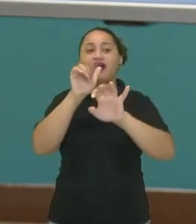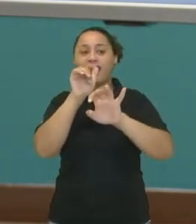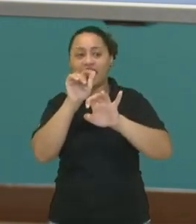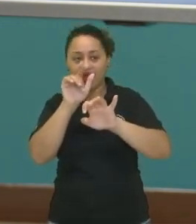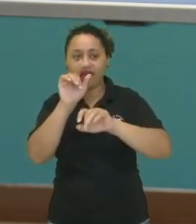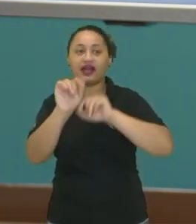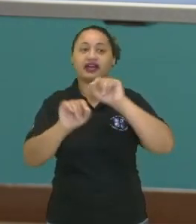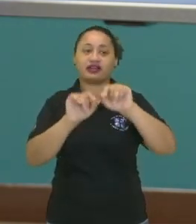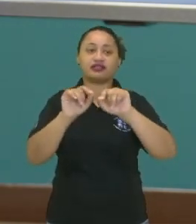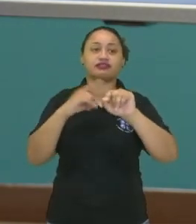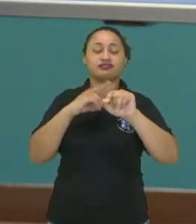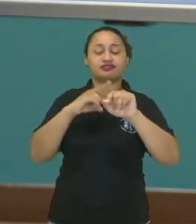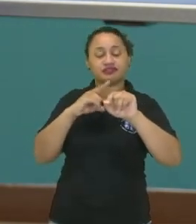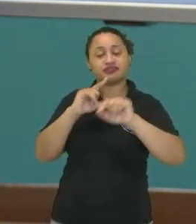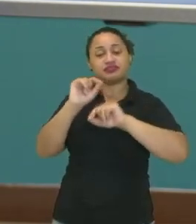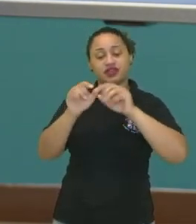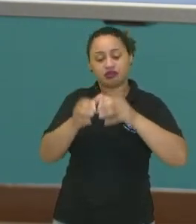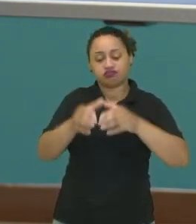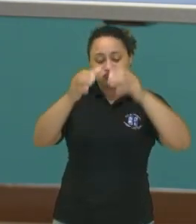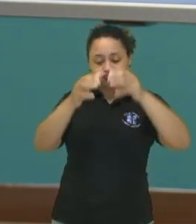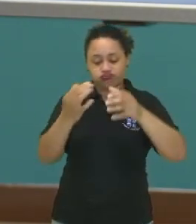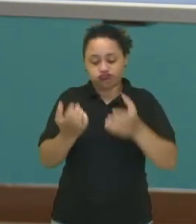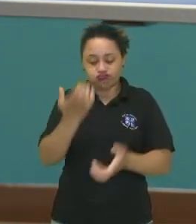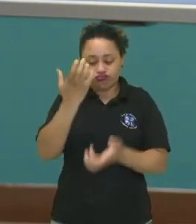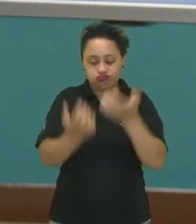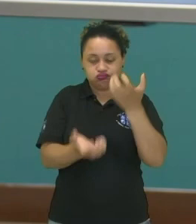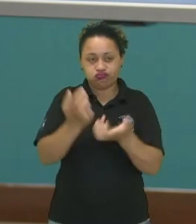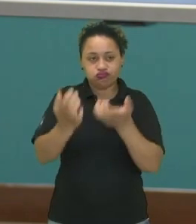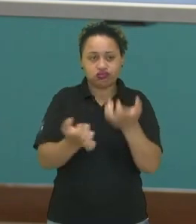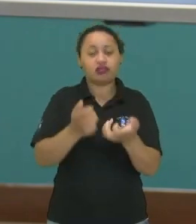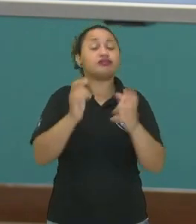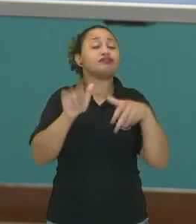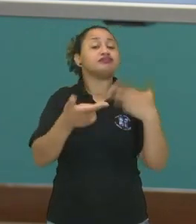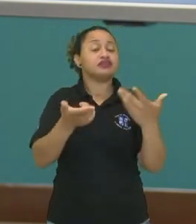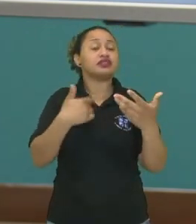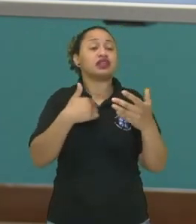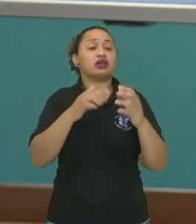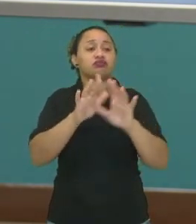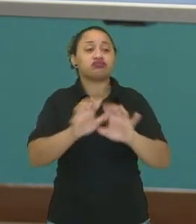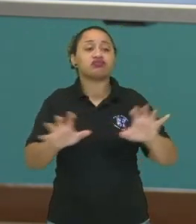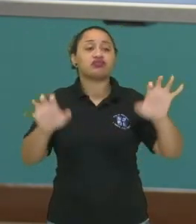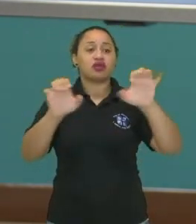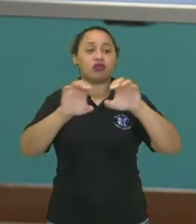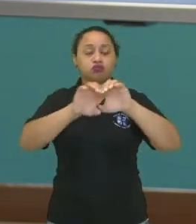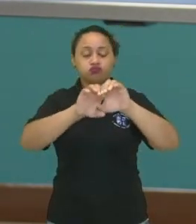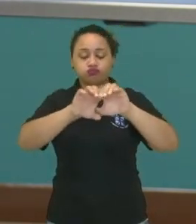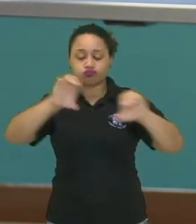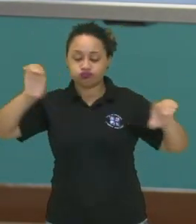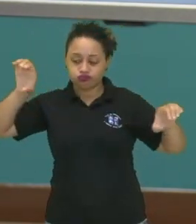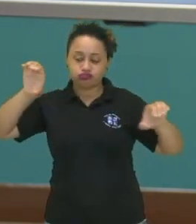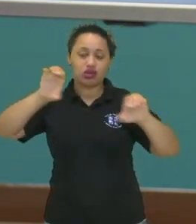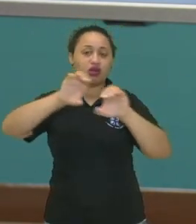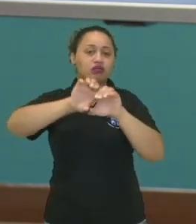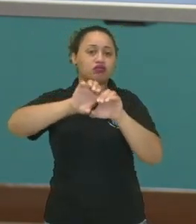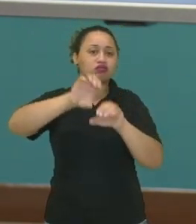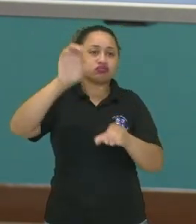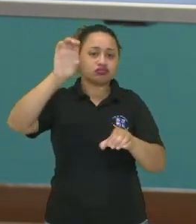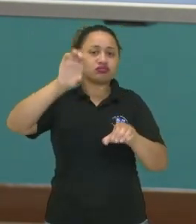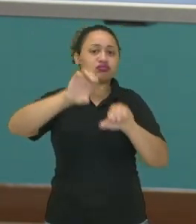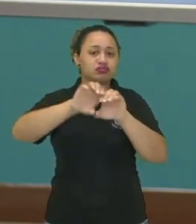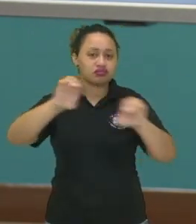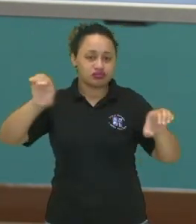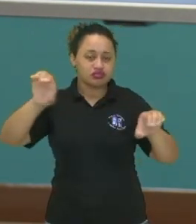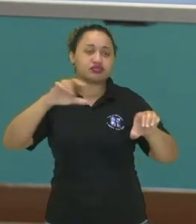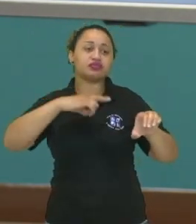das caldeiras, ok? Esse vapor, então, passa por tubulações, como a gente observa a tubulação aqui,